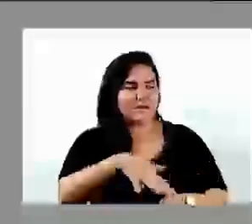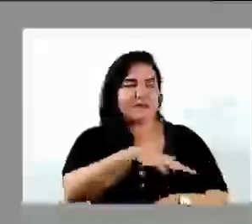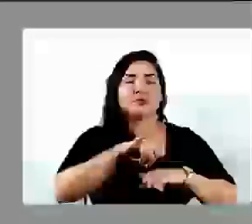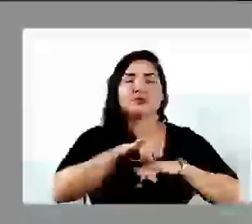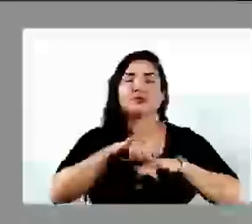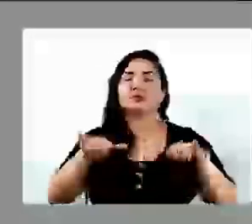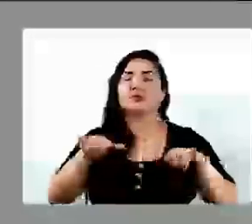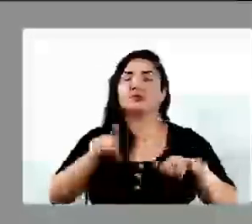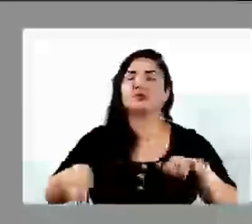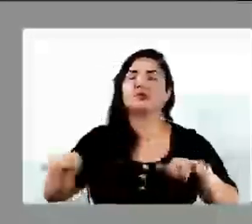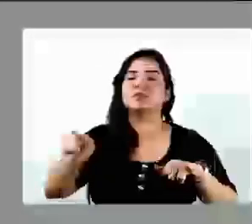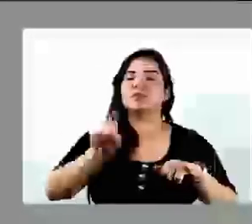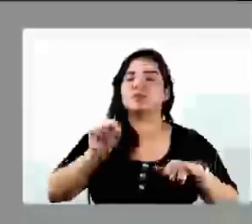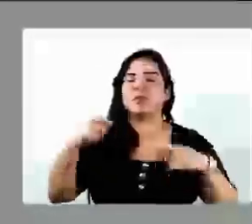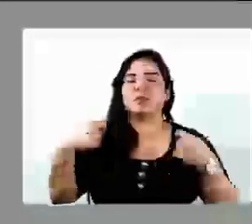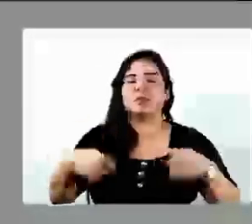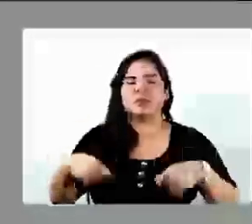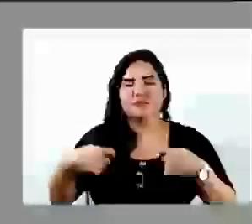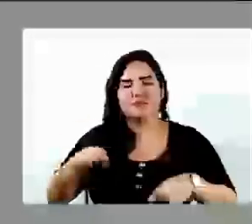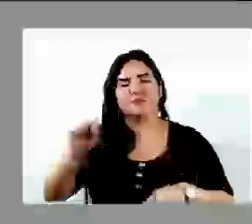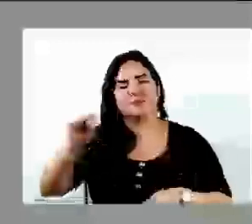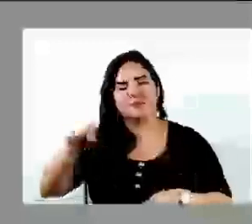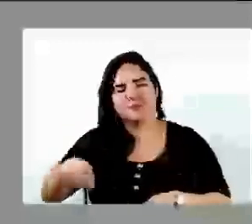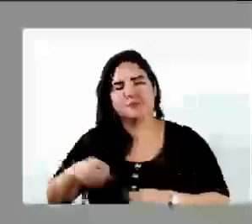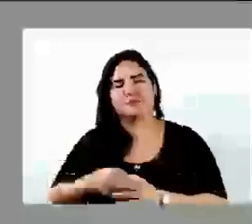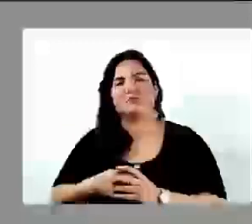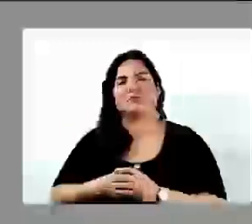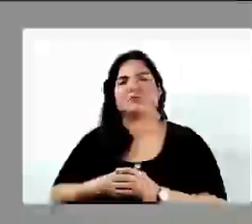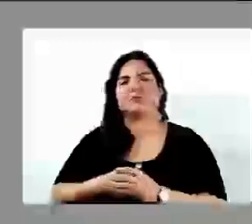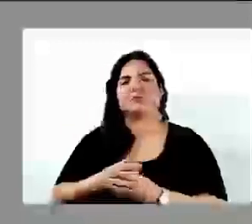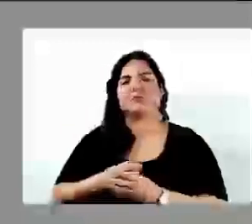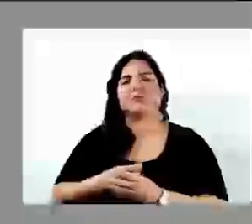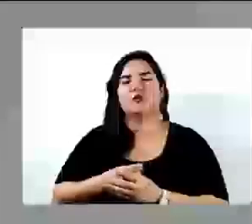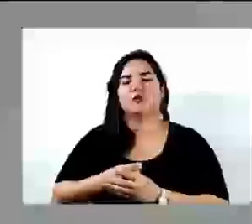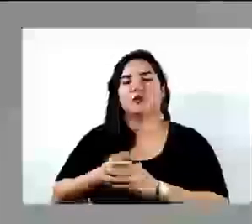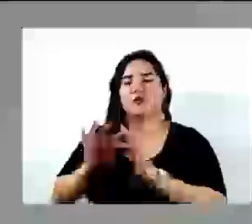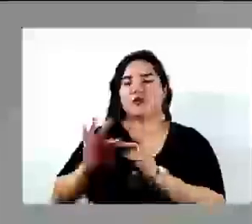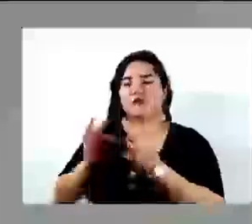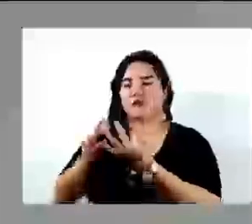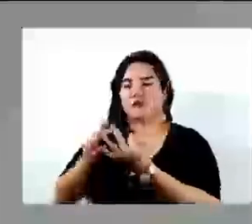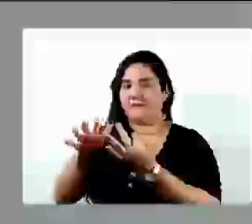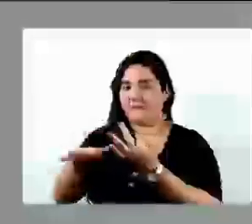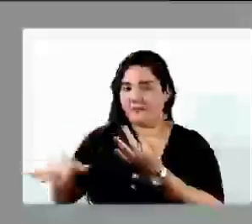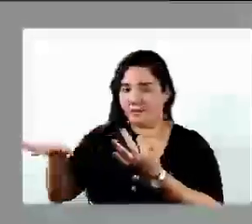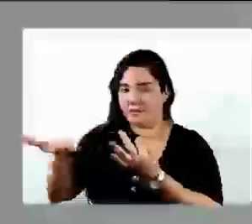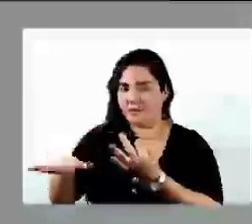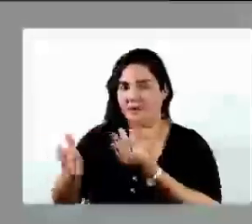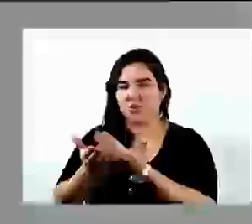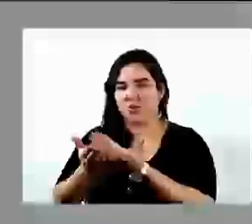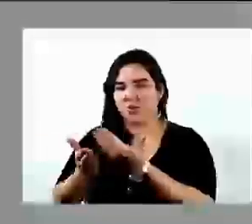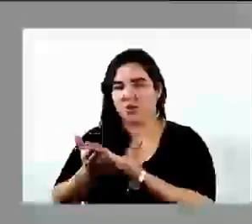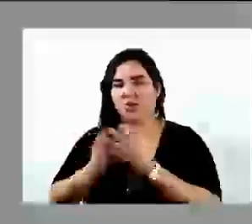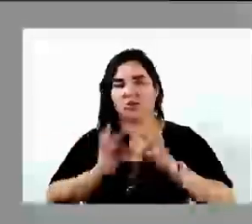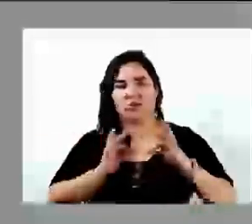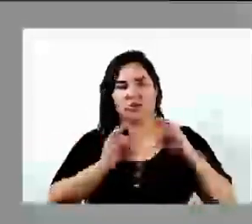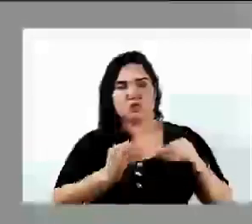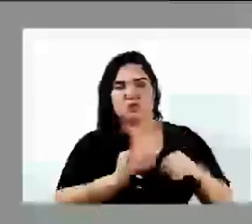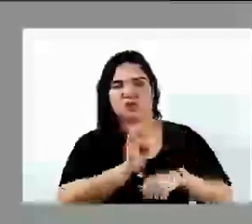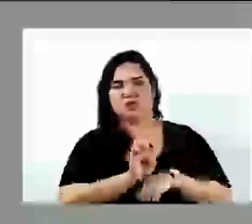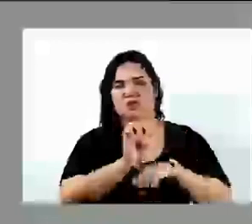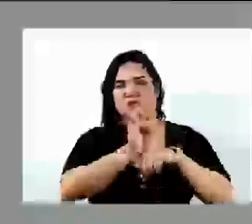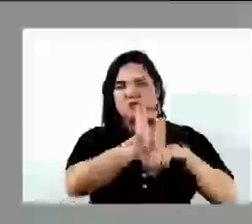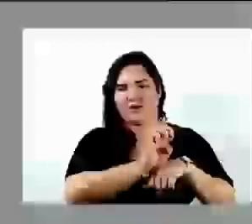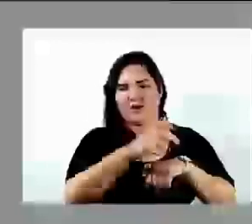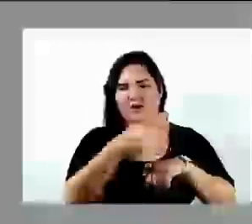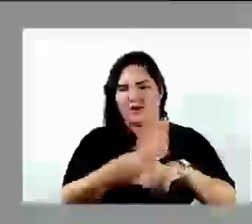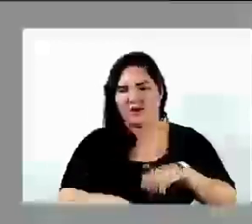precisamos, sim, fazer as coisas ponderadas, as famílias de todas as escolas, de todos os estados e municípios, estão